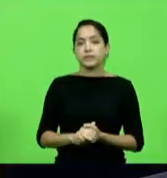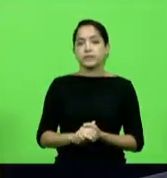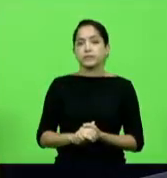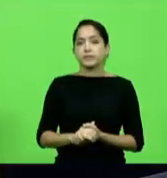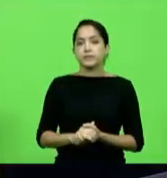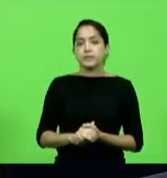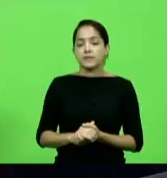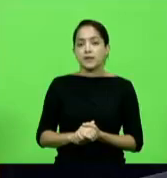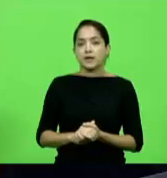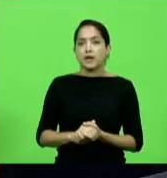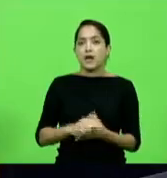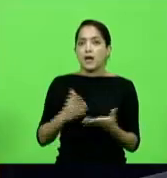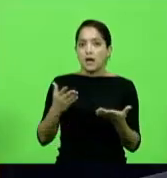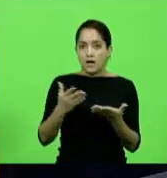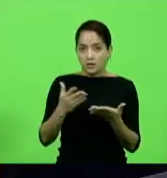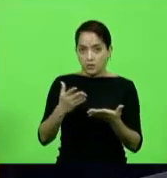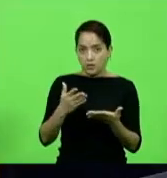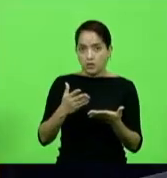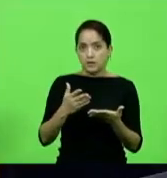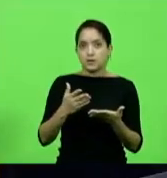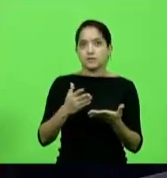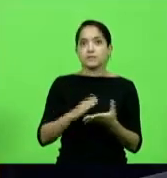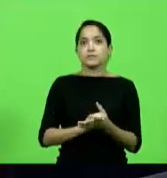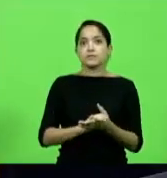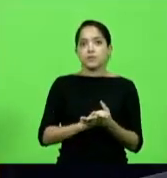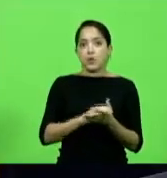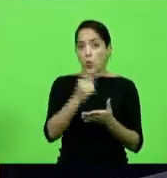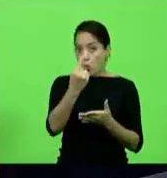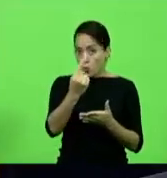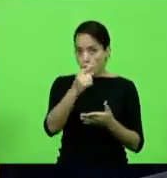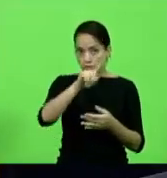agora vem a cereja do bolo um que não foi vetado